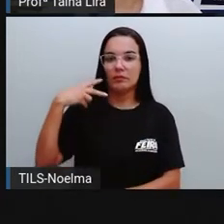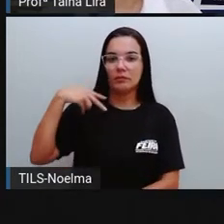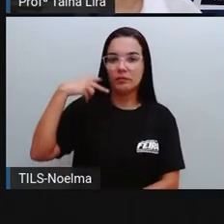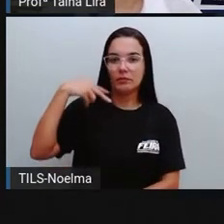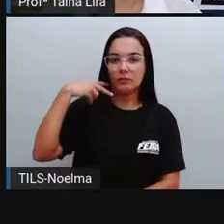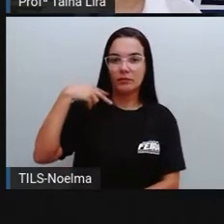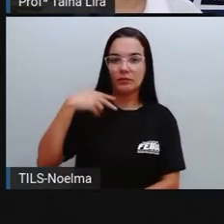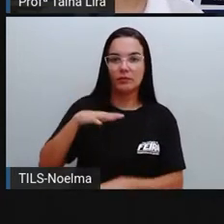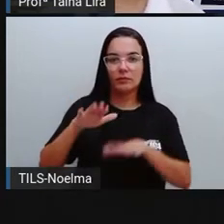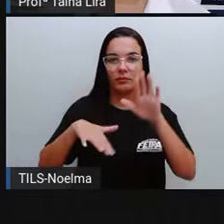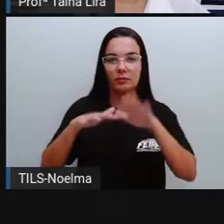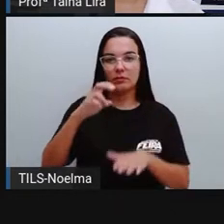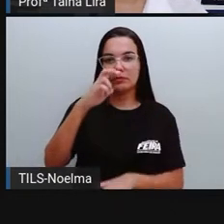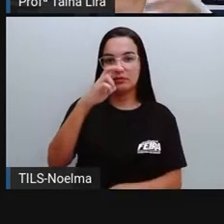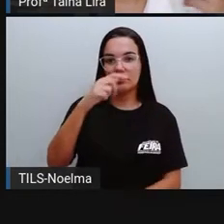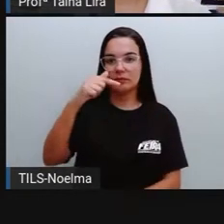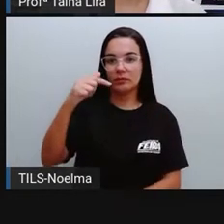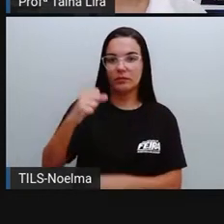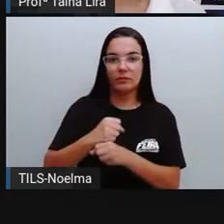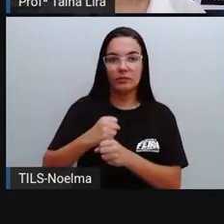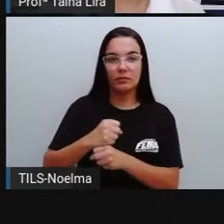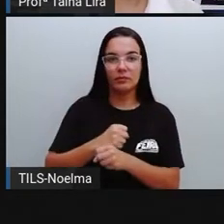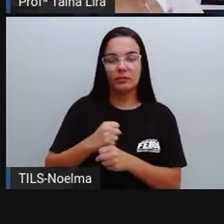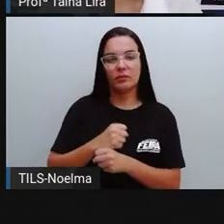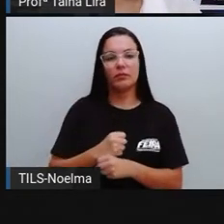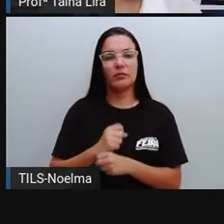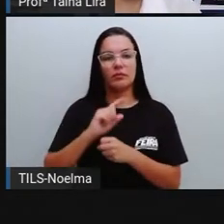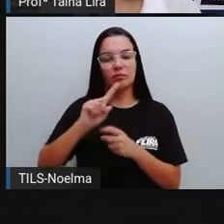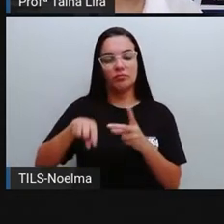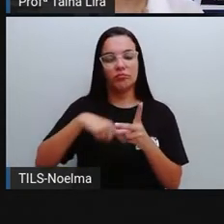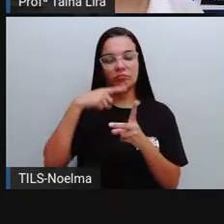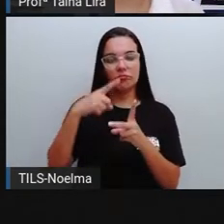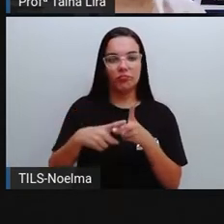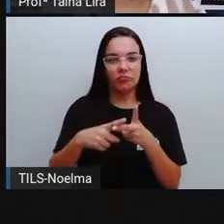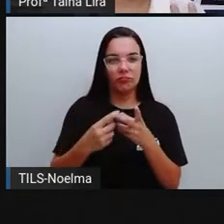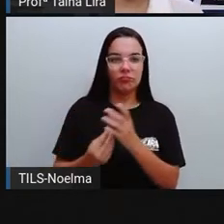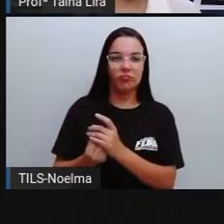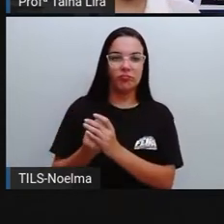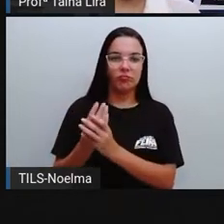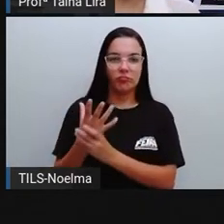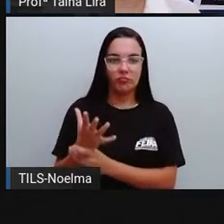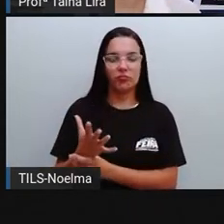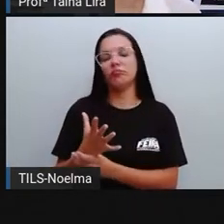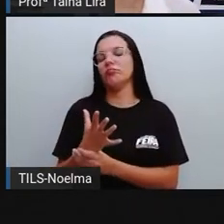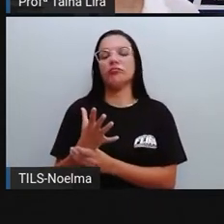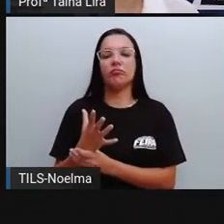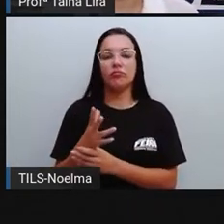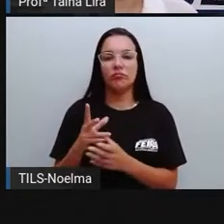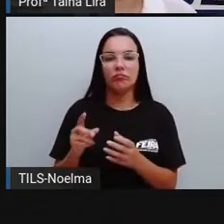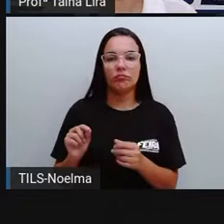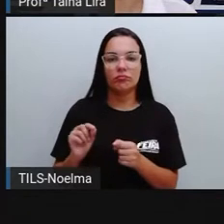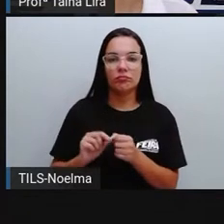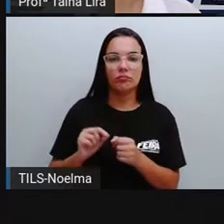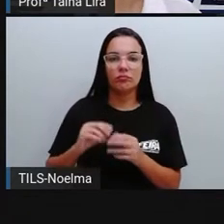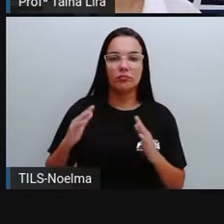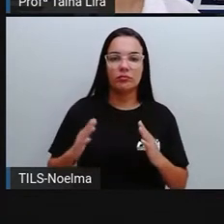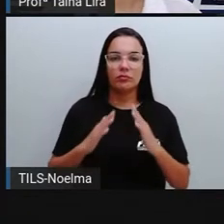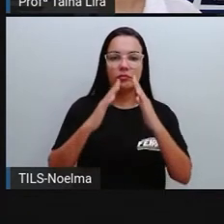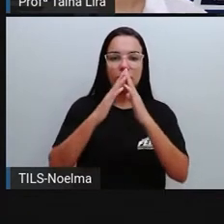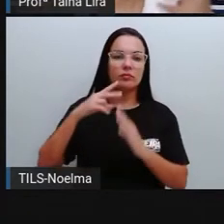a Câmara de Vereadores aqui de Feira de Santana, ela foi aí, né,